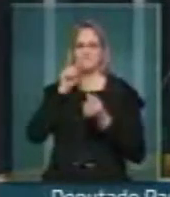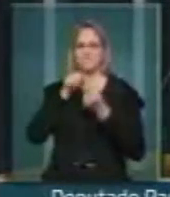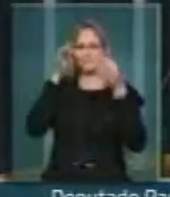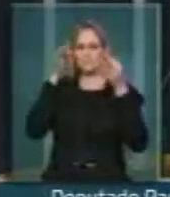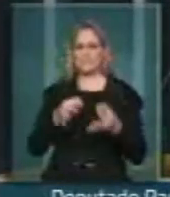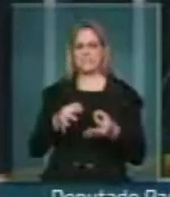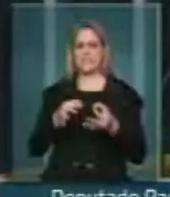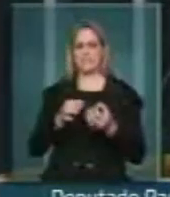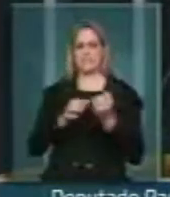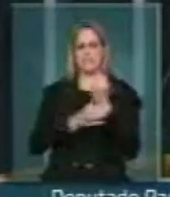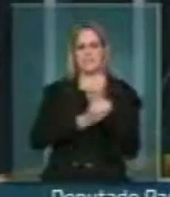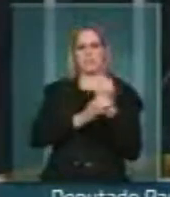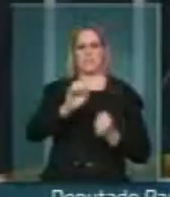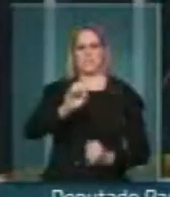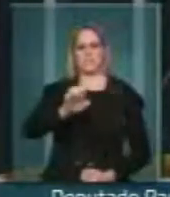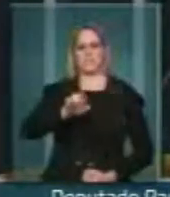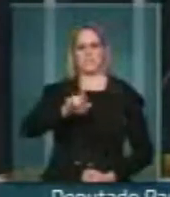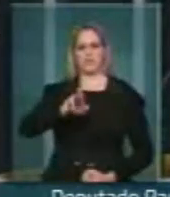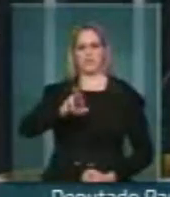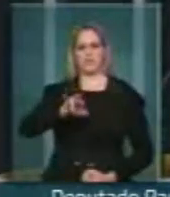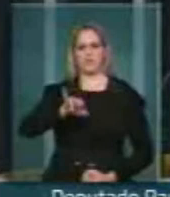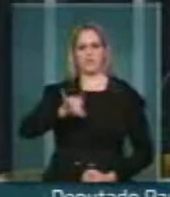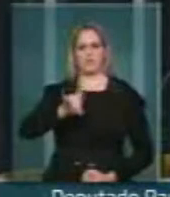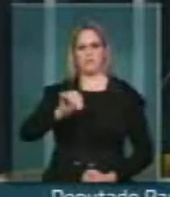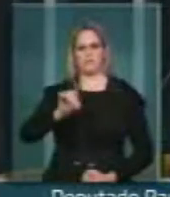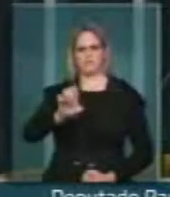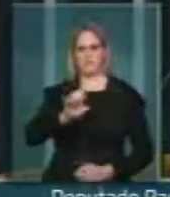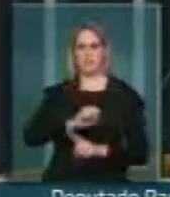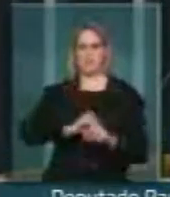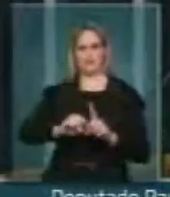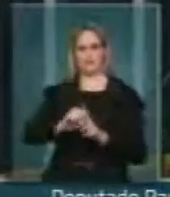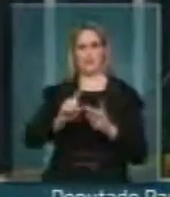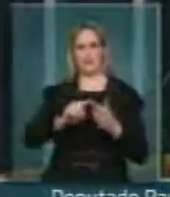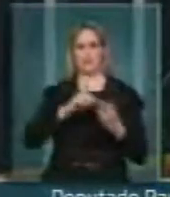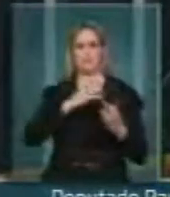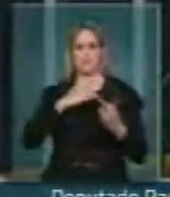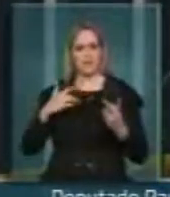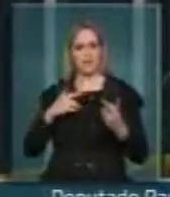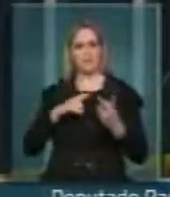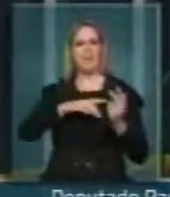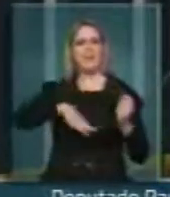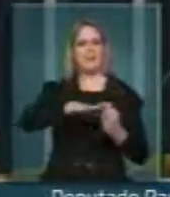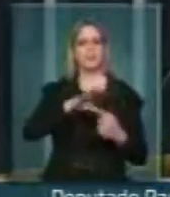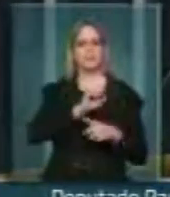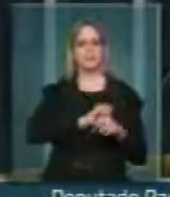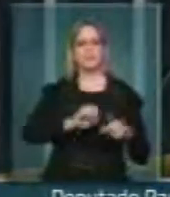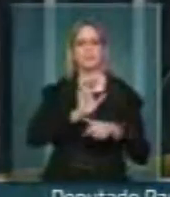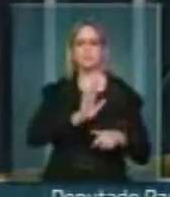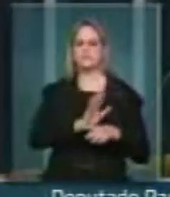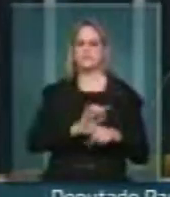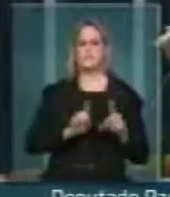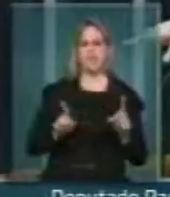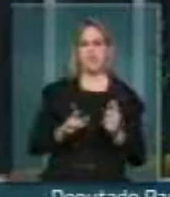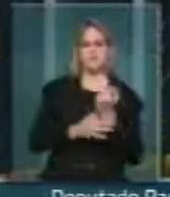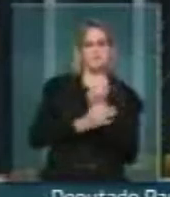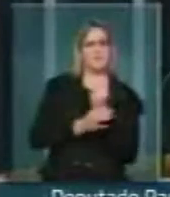para a seguridade social, para a saúde, enfim, para a área social, e que garantia temos que